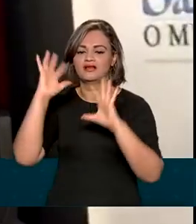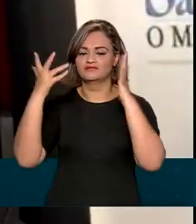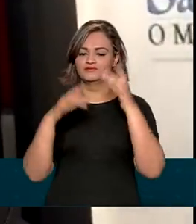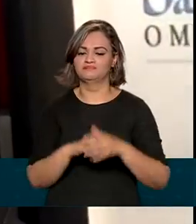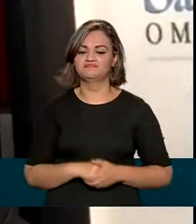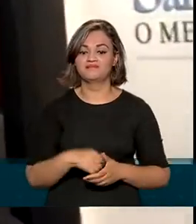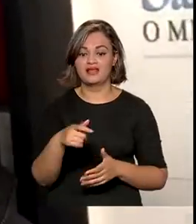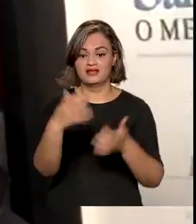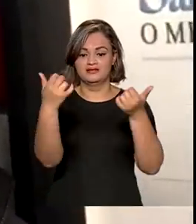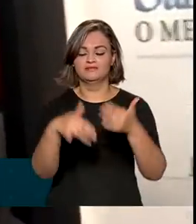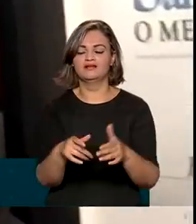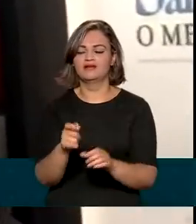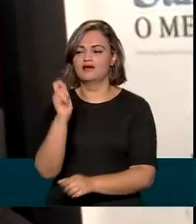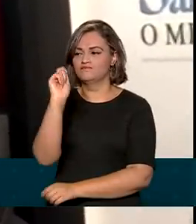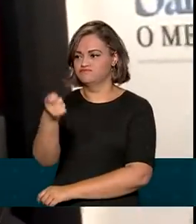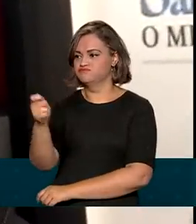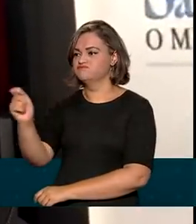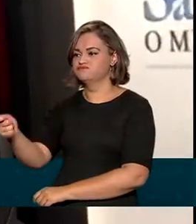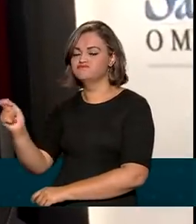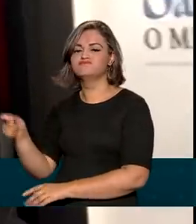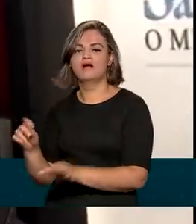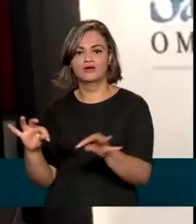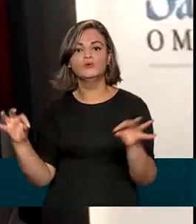Consegui pagar todas as minhas contas,